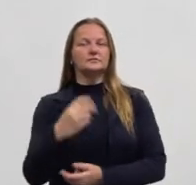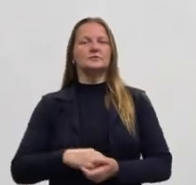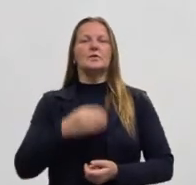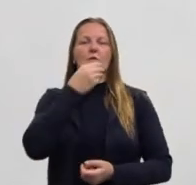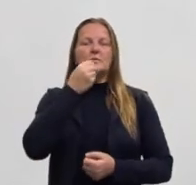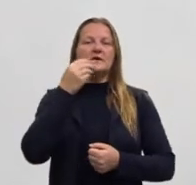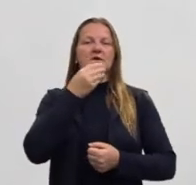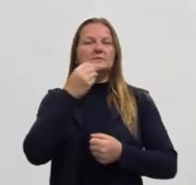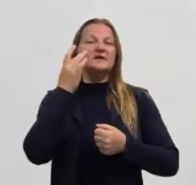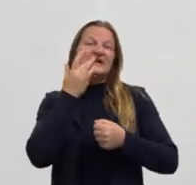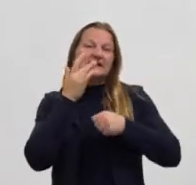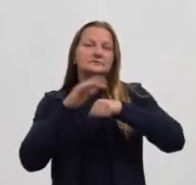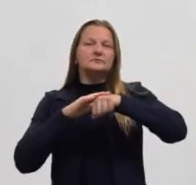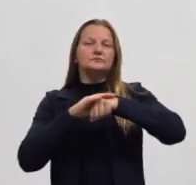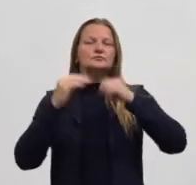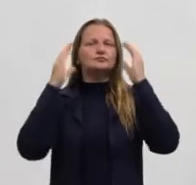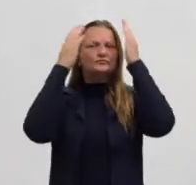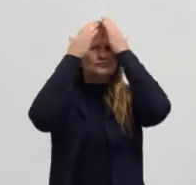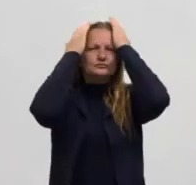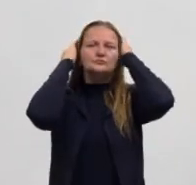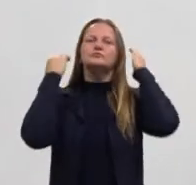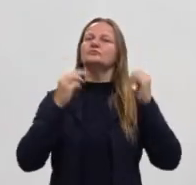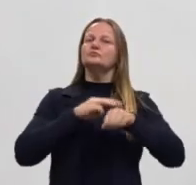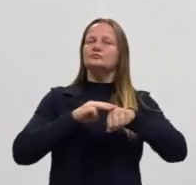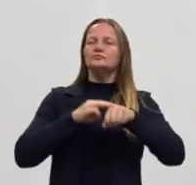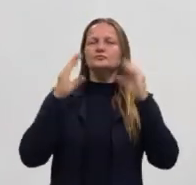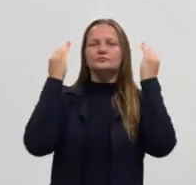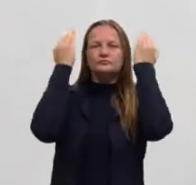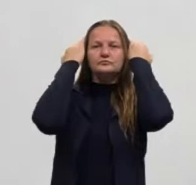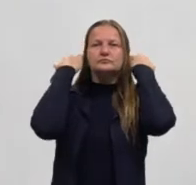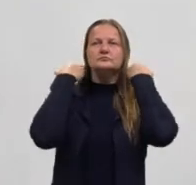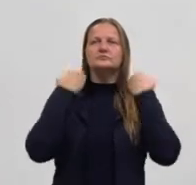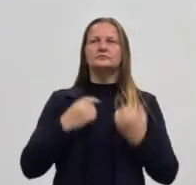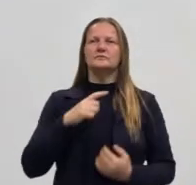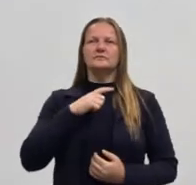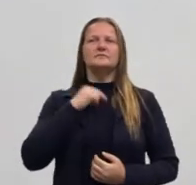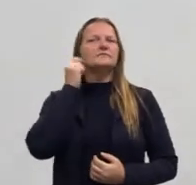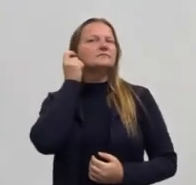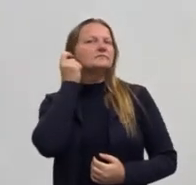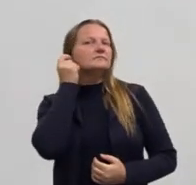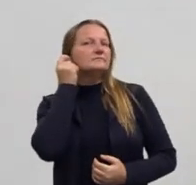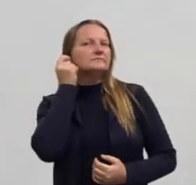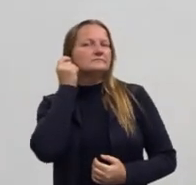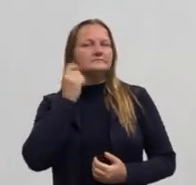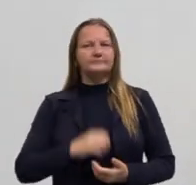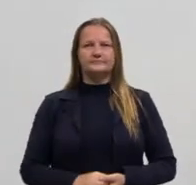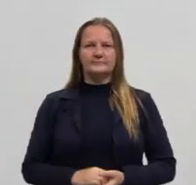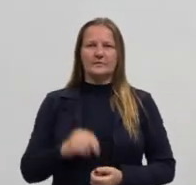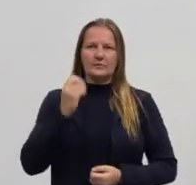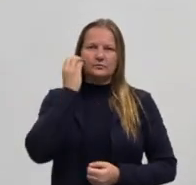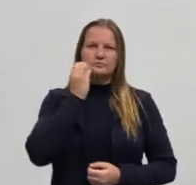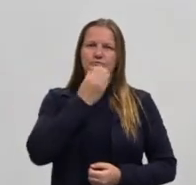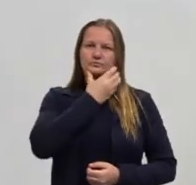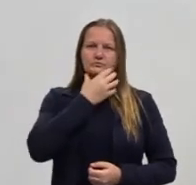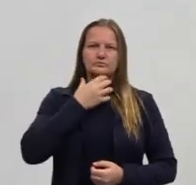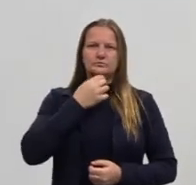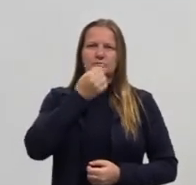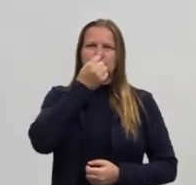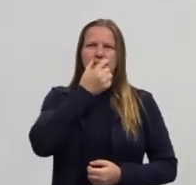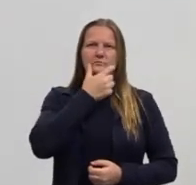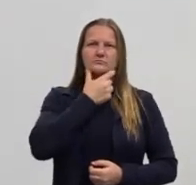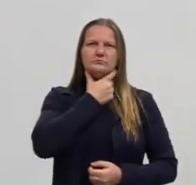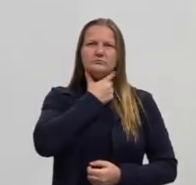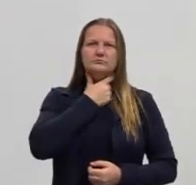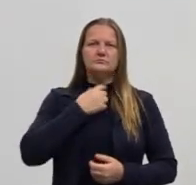branco, tenho cabelo castanho escuro, uso ele mais curtinho, tenho um brinco na orelha direita, a barba comprida, castanha